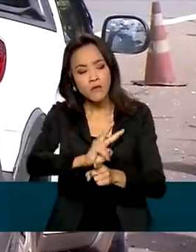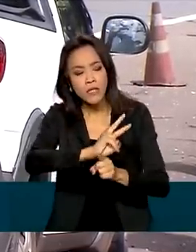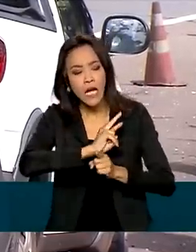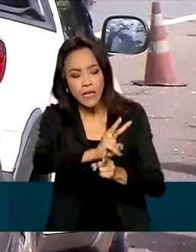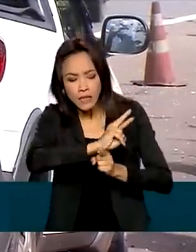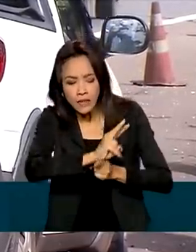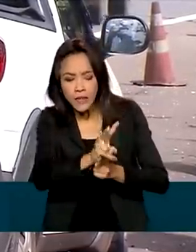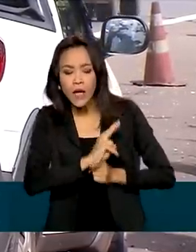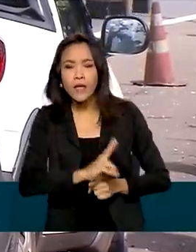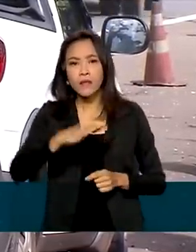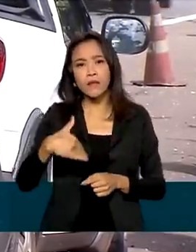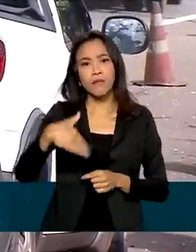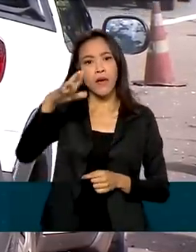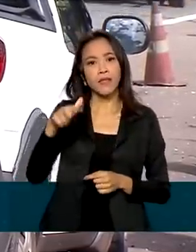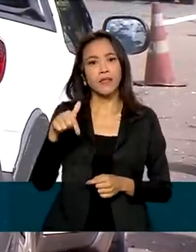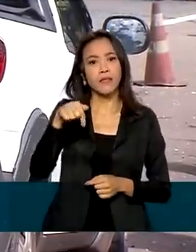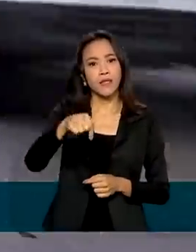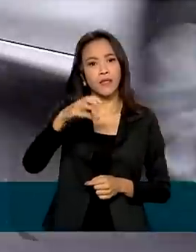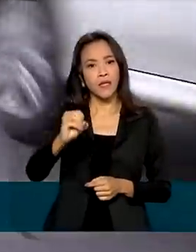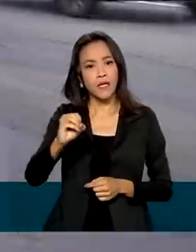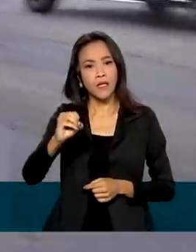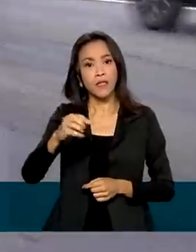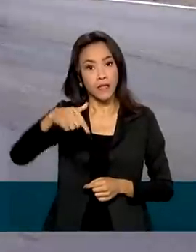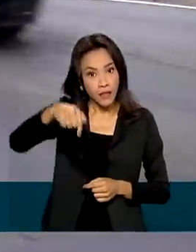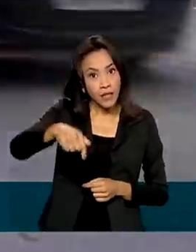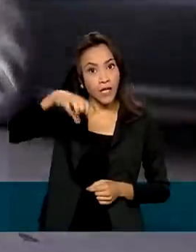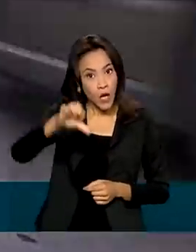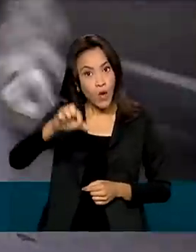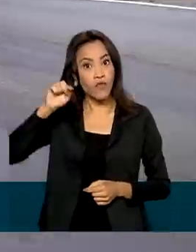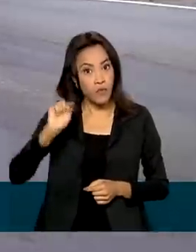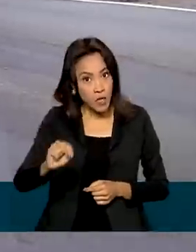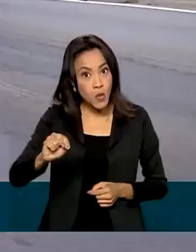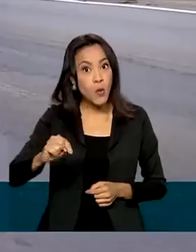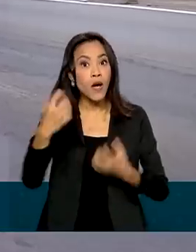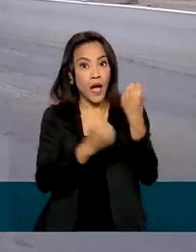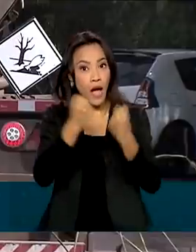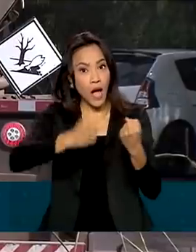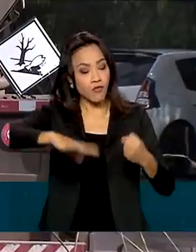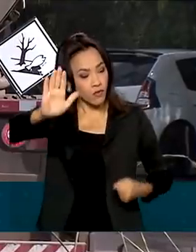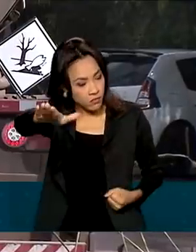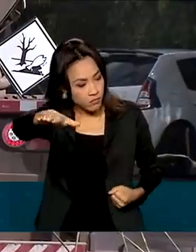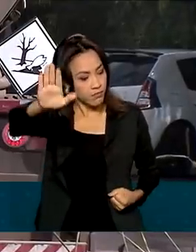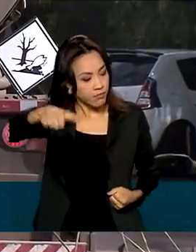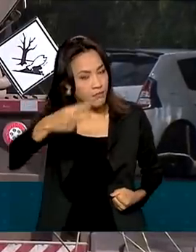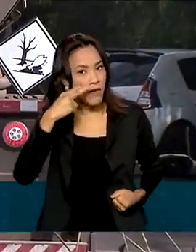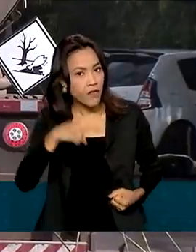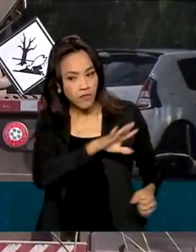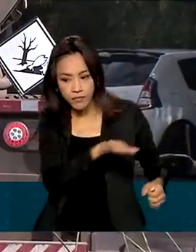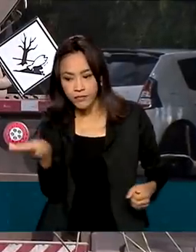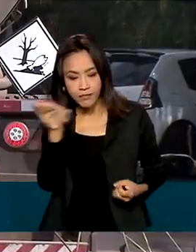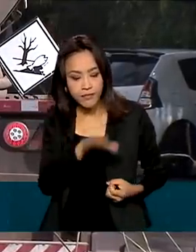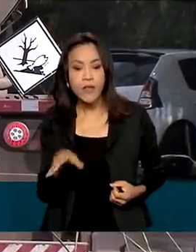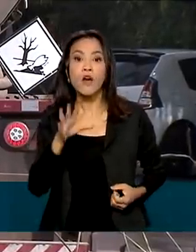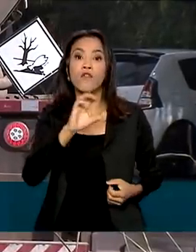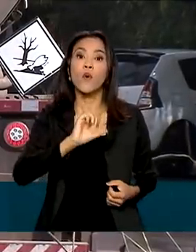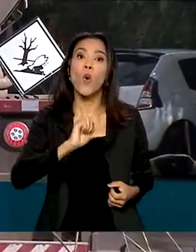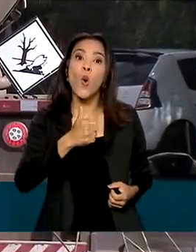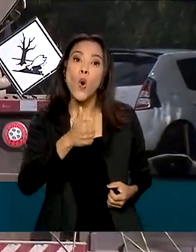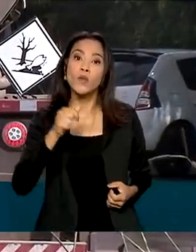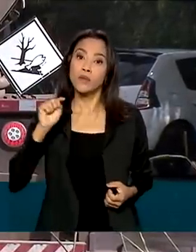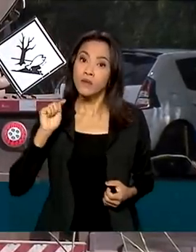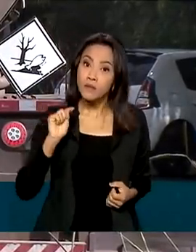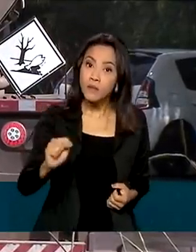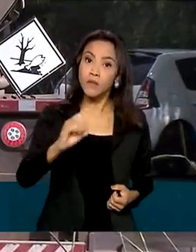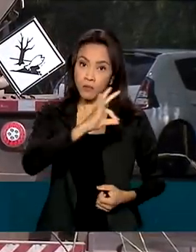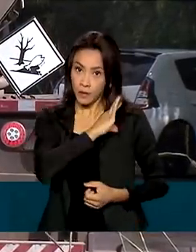e mais de 79 mil veículos foram abordados. Para força-tarefa, foram empregados quase 11 mil policiais. As